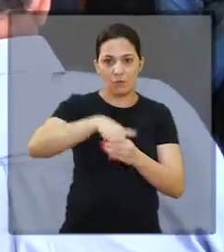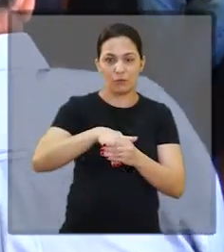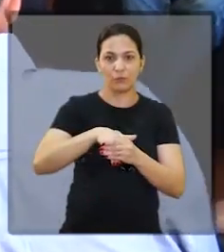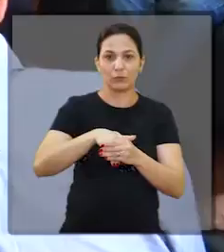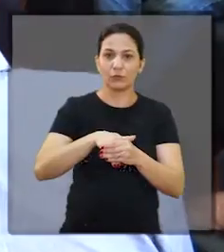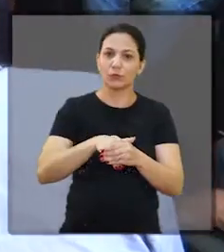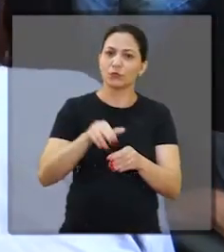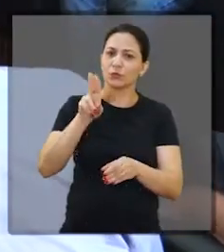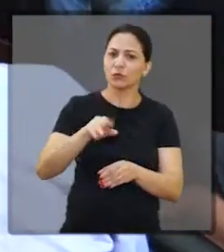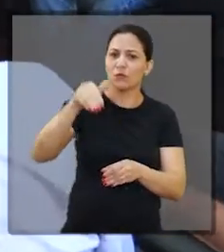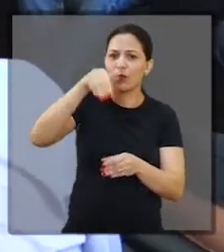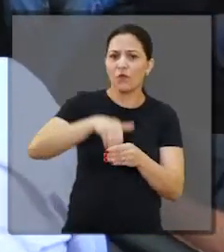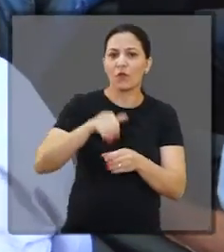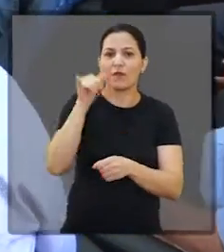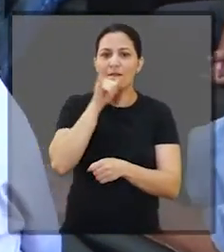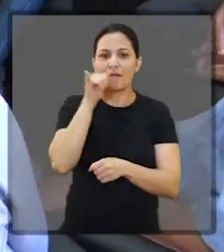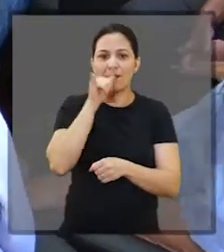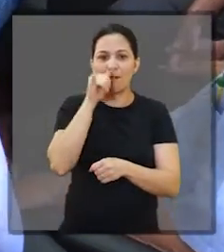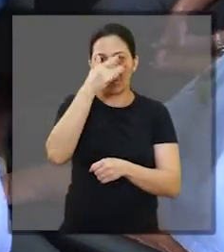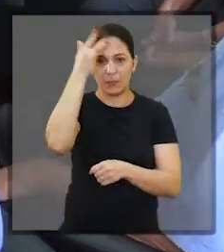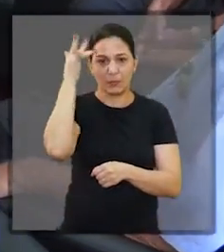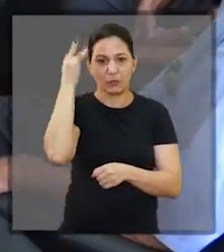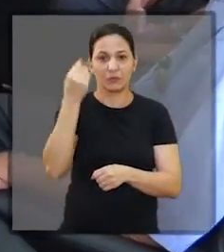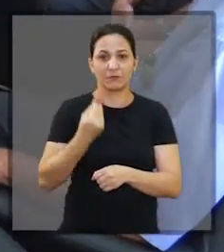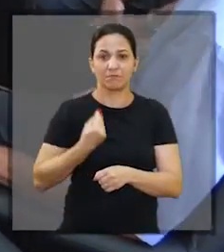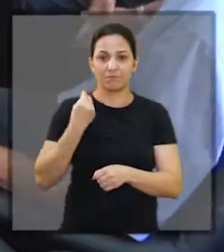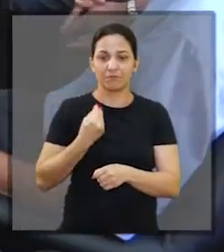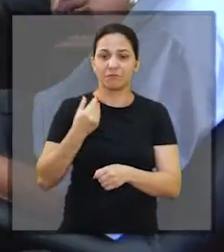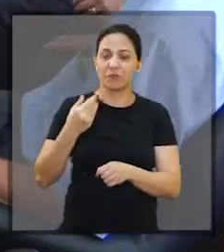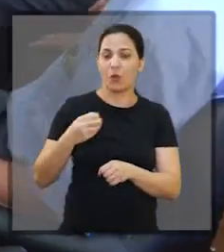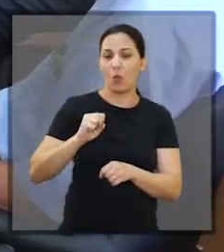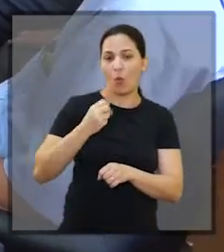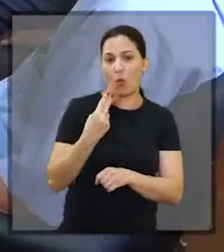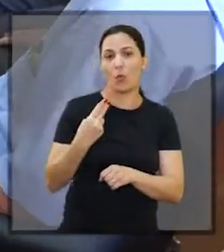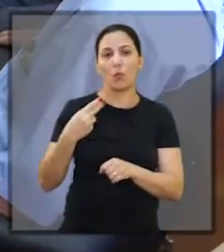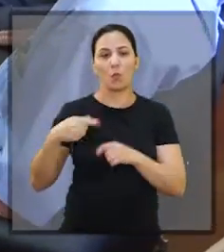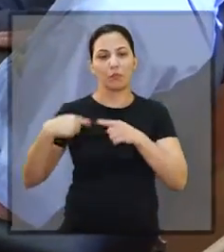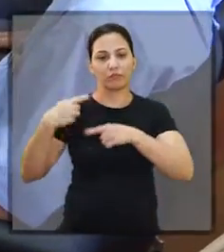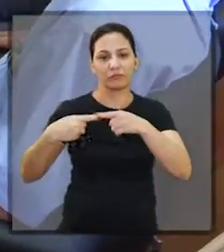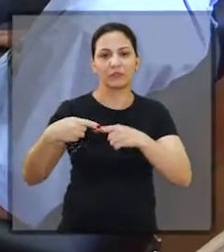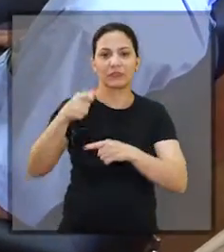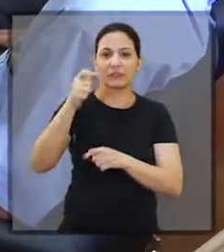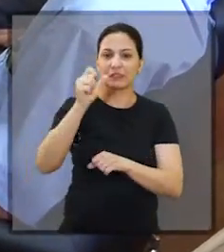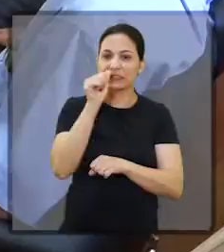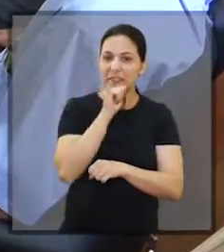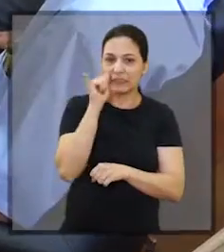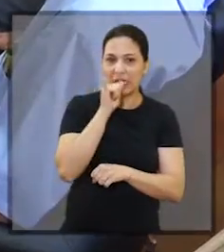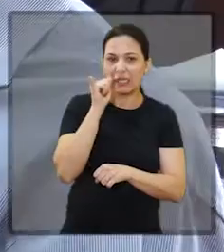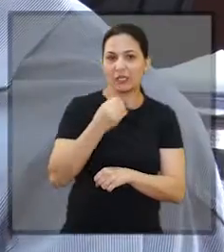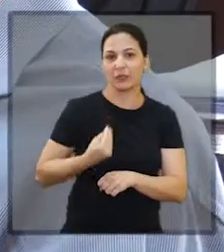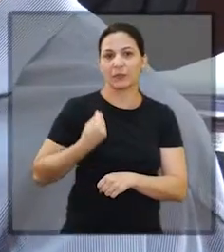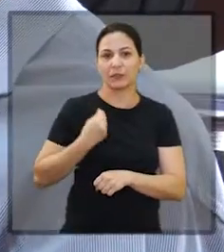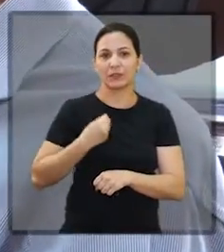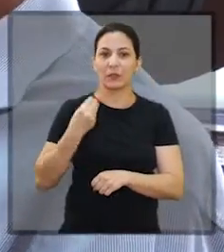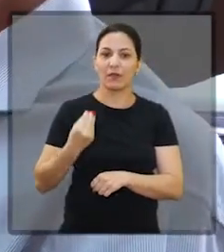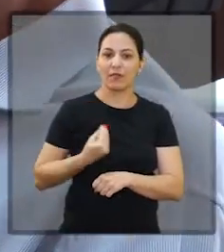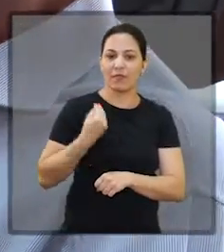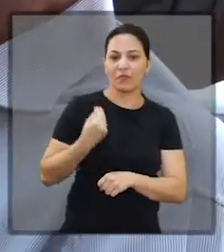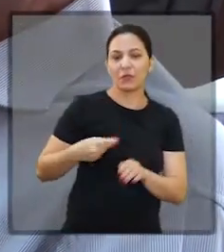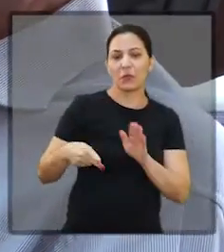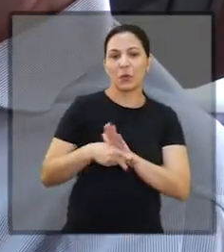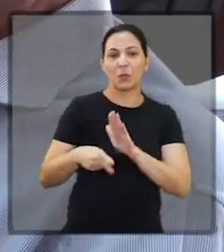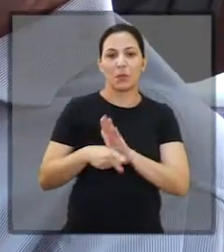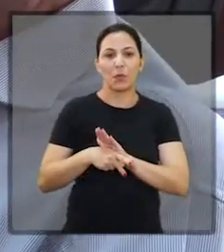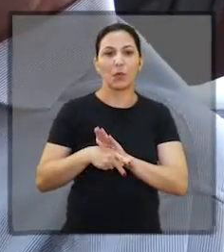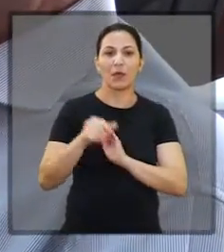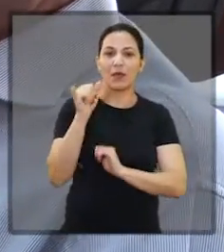É por meio do voto que italianos e descendentes com cidadania participam ativamente da vida democrática da Itália.